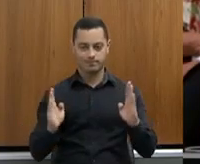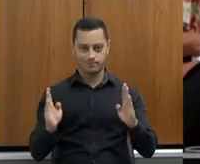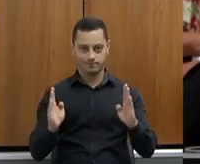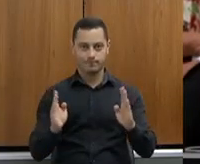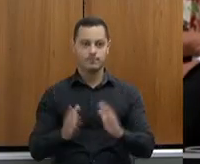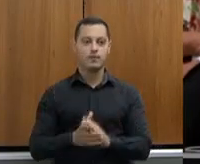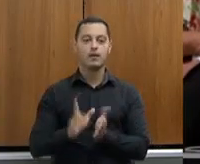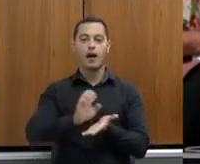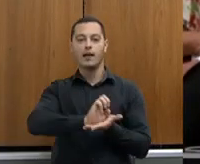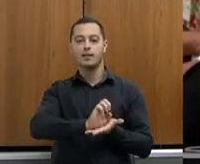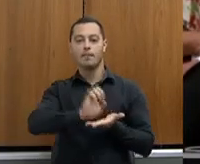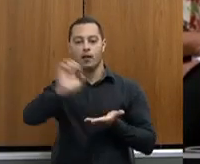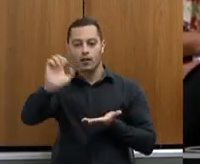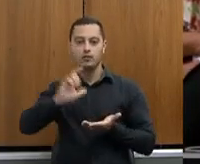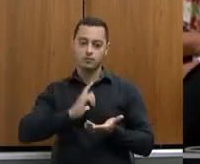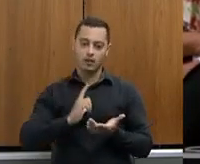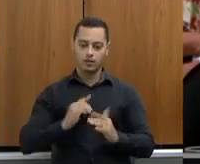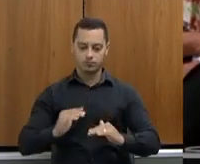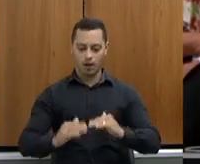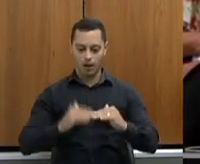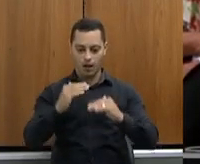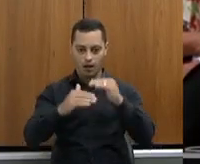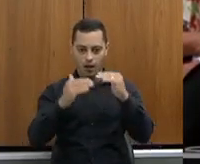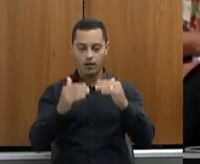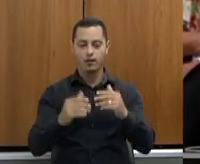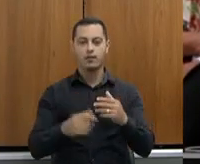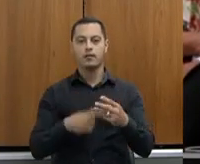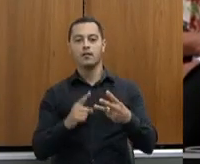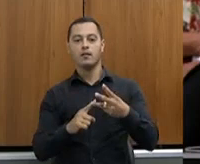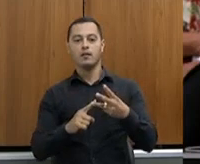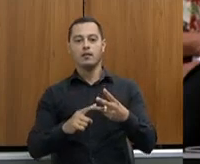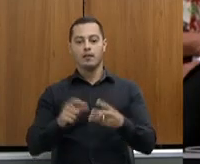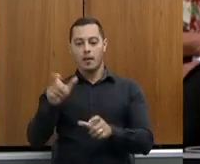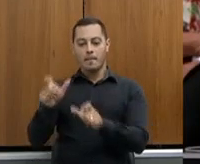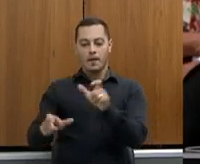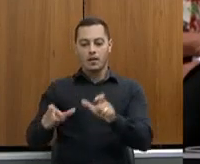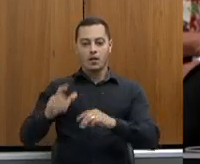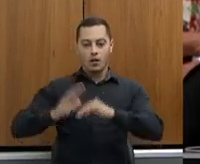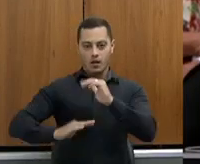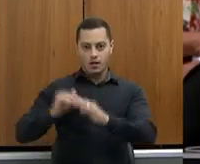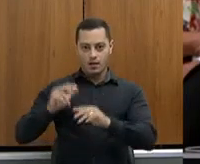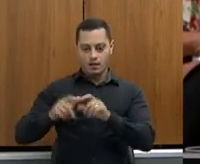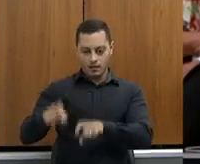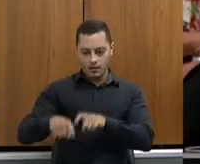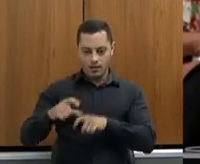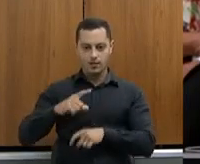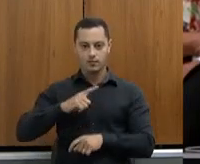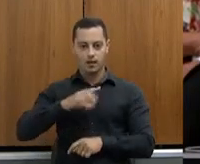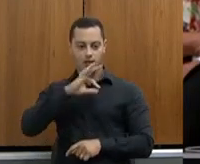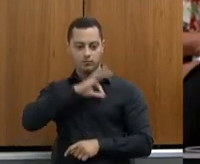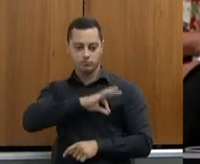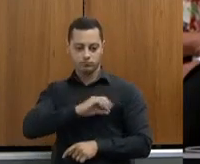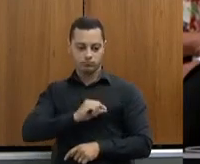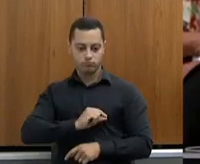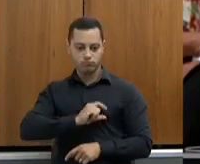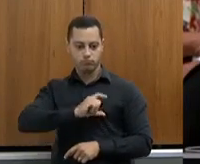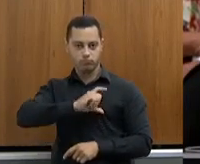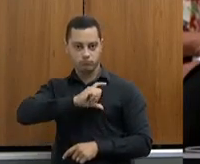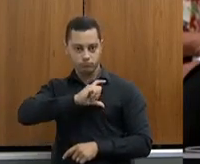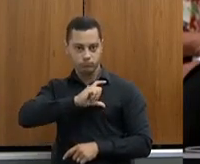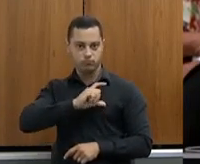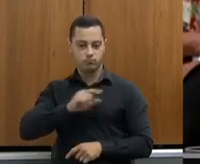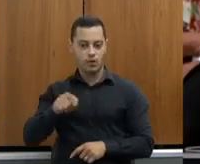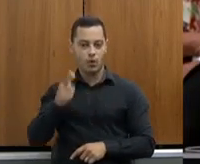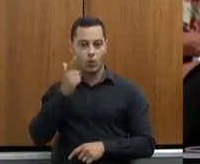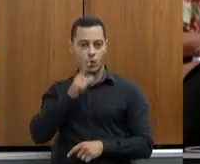vê as exportações como estão crescendo, você vê a questão da renda do produtor rural, como tem melhorado hoje, de como nós estamos conseguindo fixar mais o